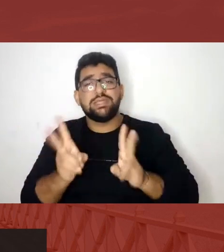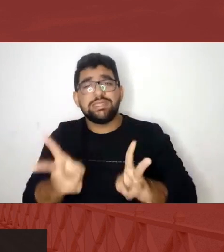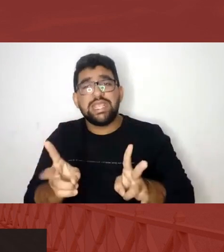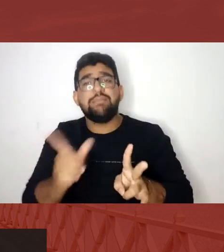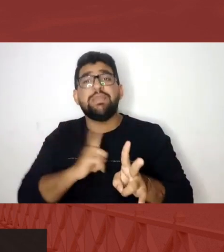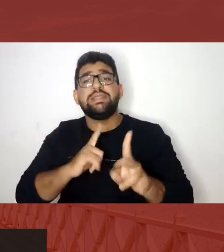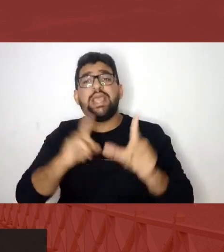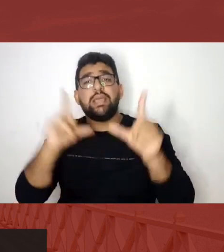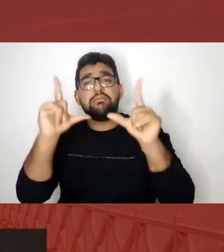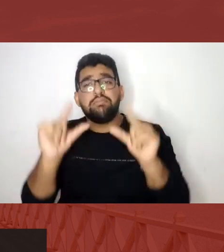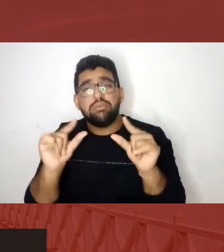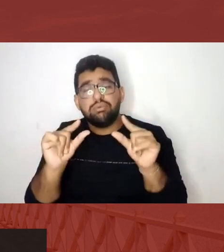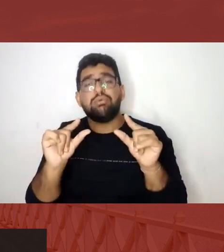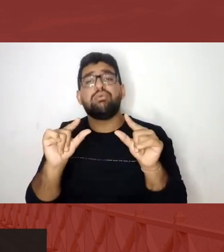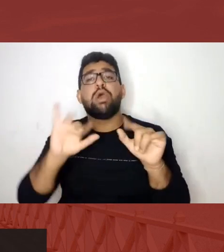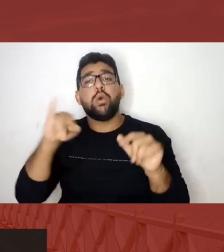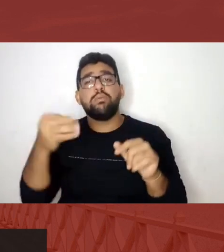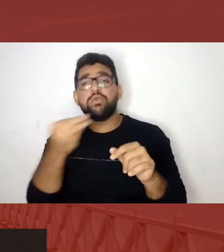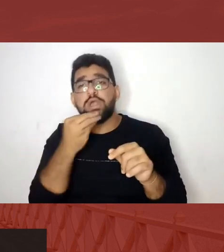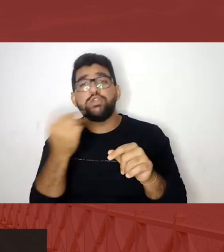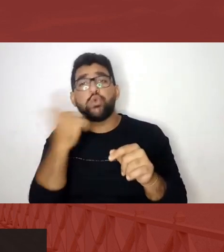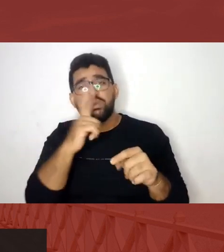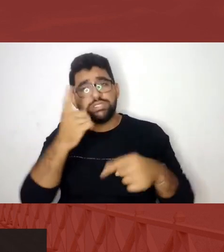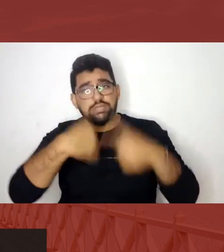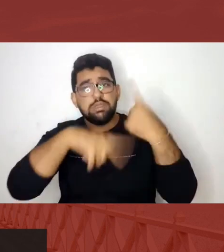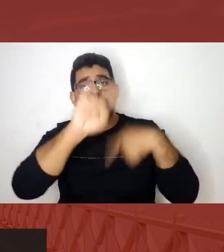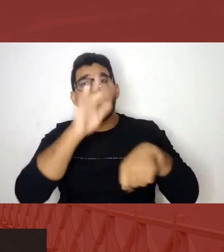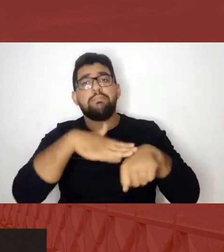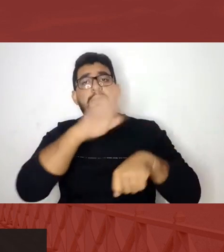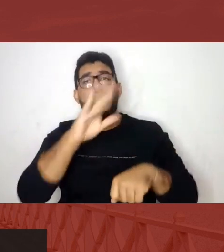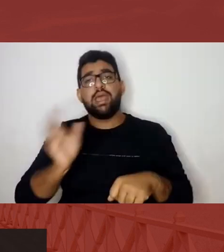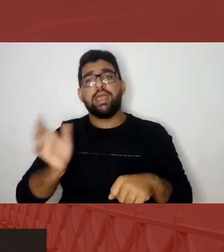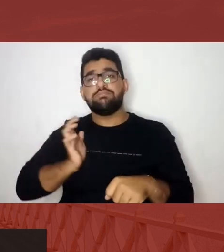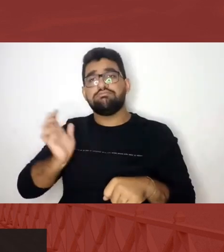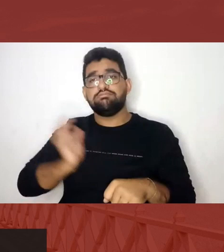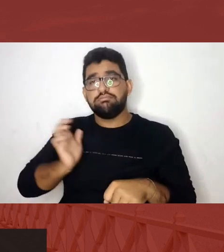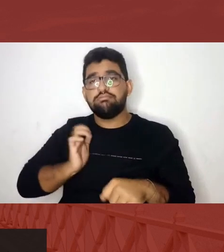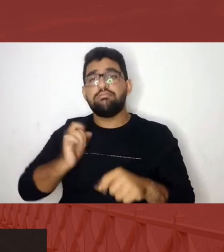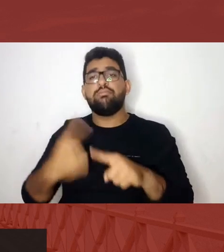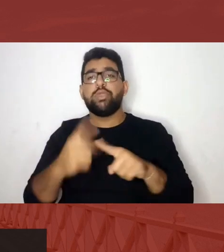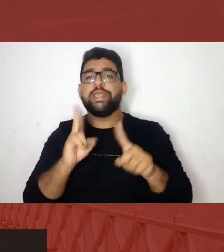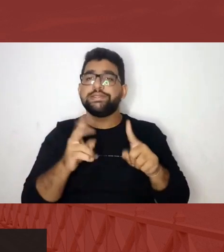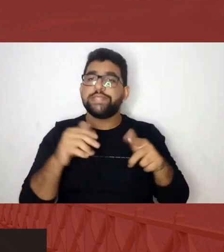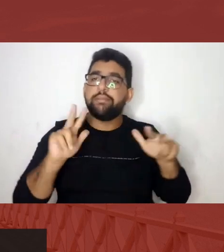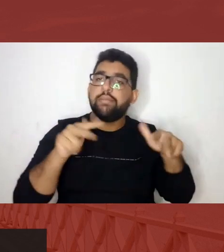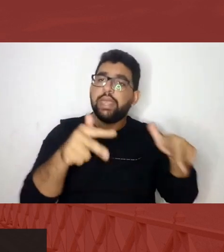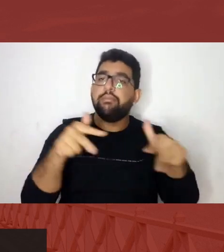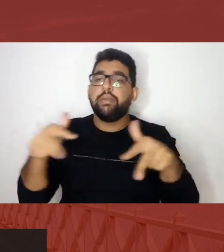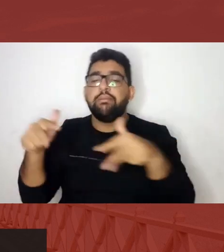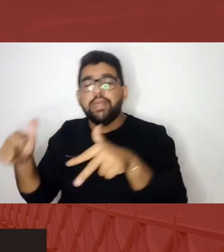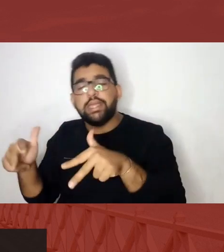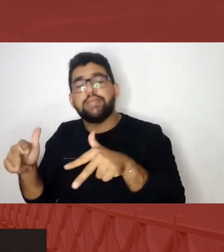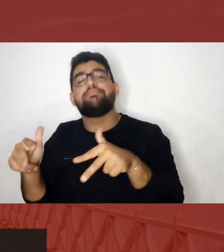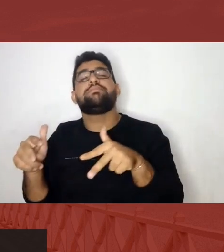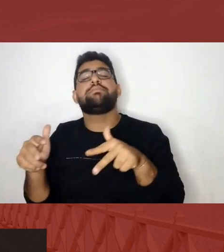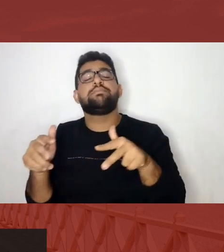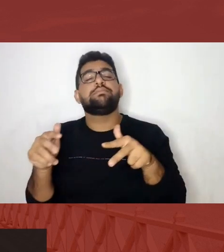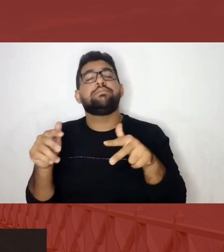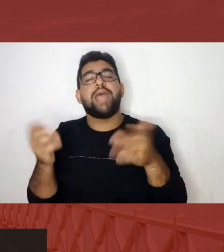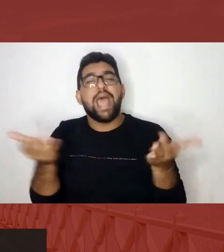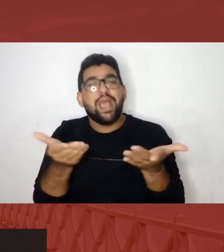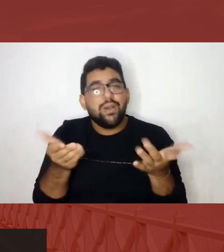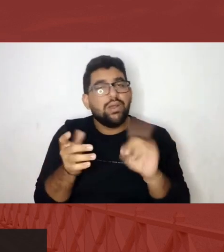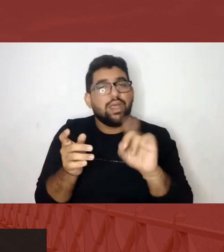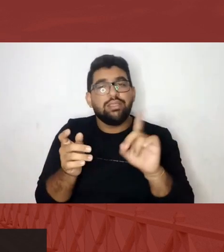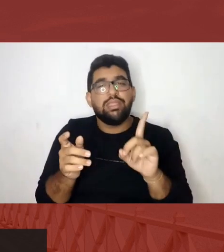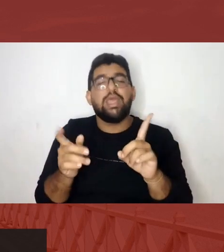potencializar-se economicamente porque está no fronte de luta e isso não é só agora quando eu fui estudar sobre a Nina